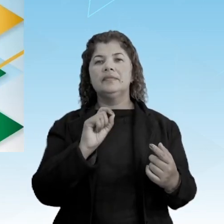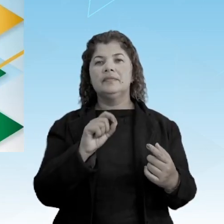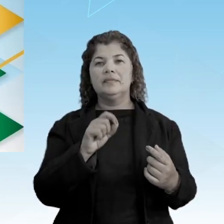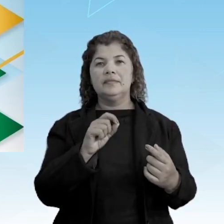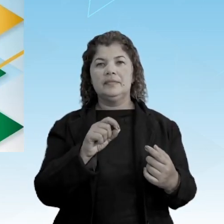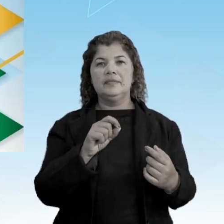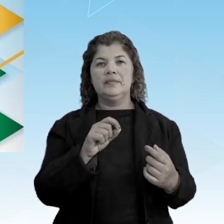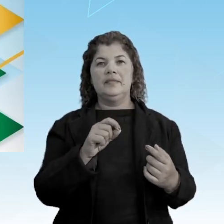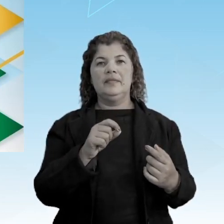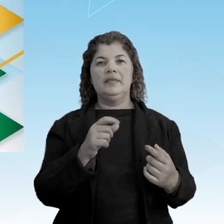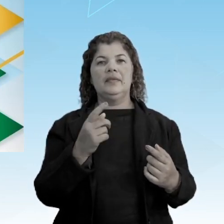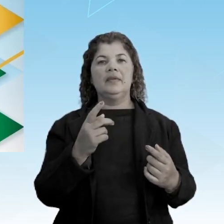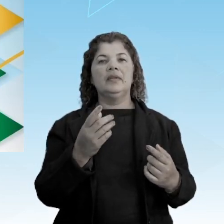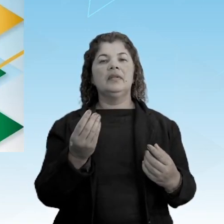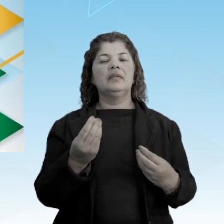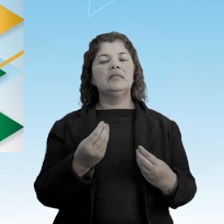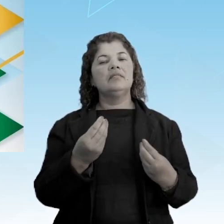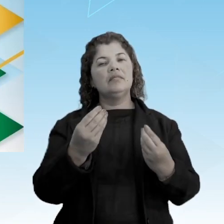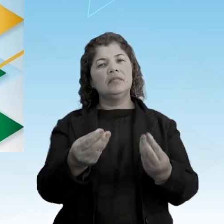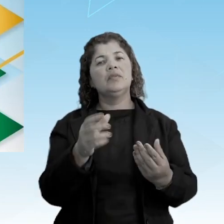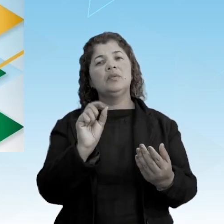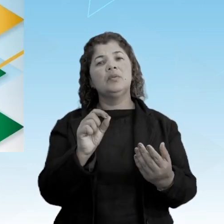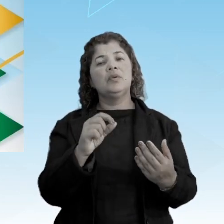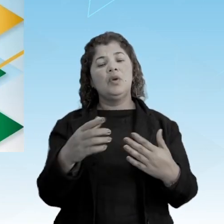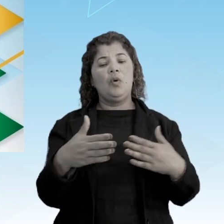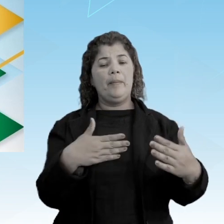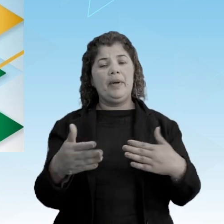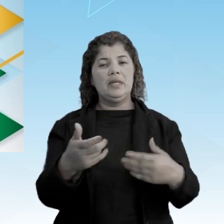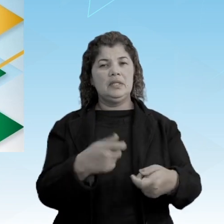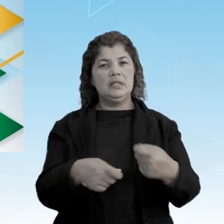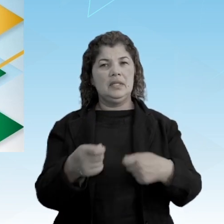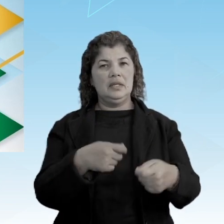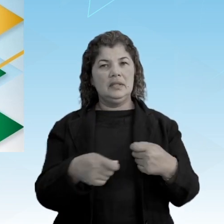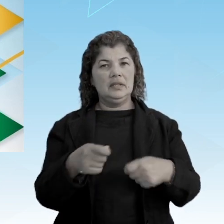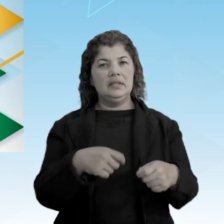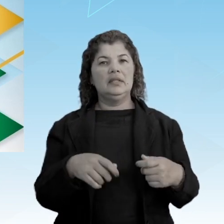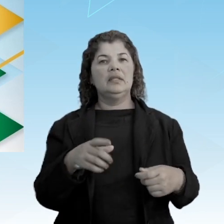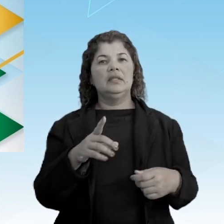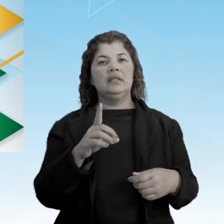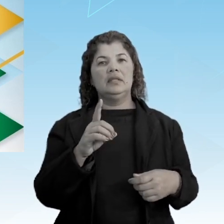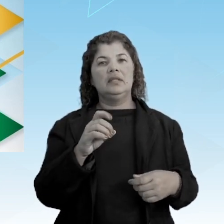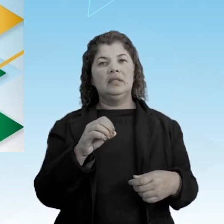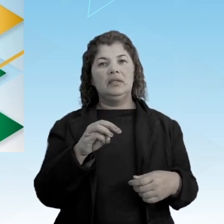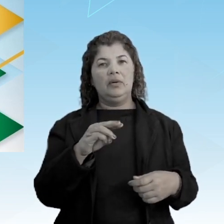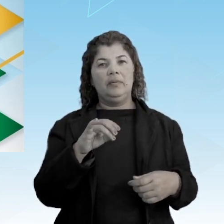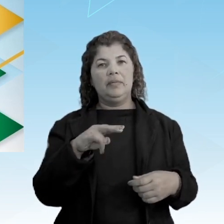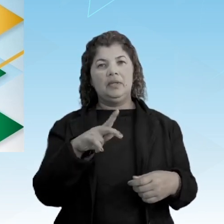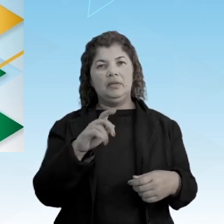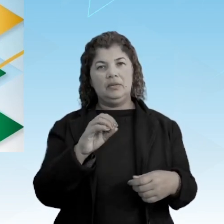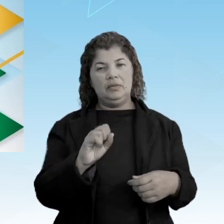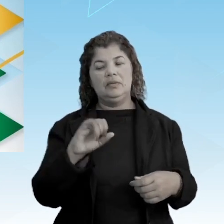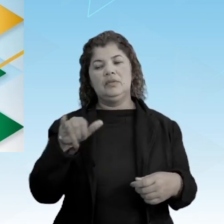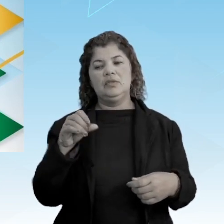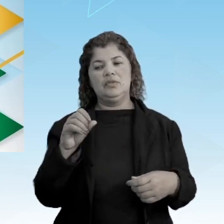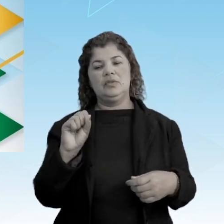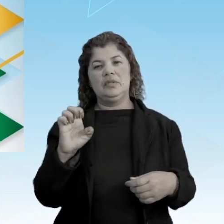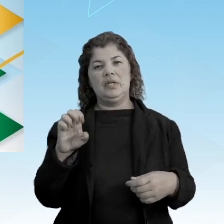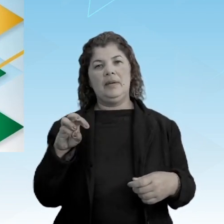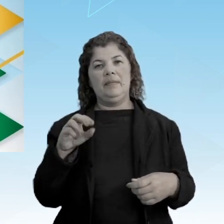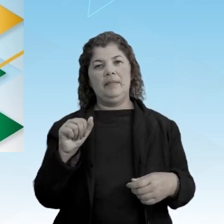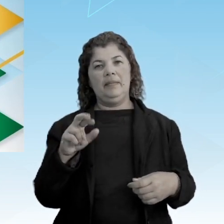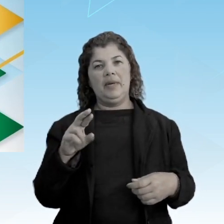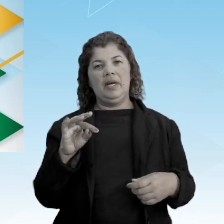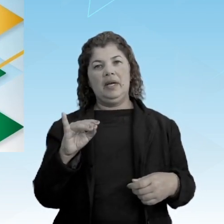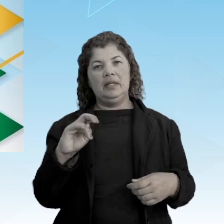Para vocês, o comerciante Domingos José Martins, o